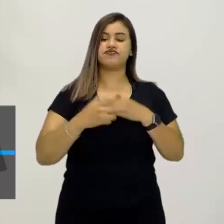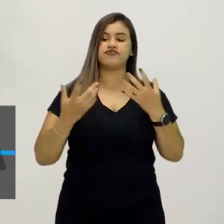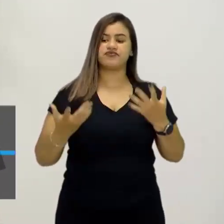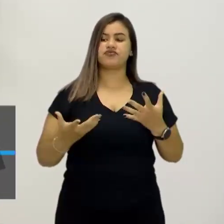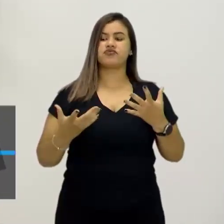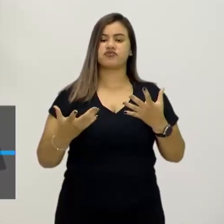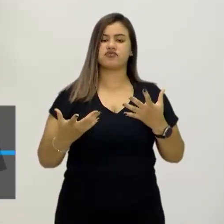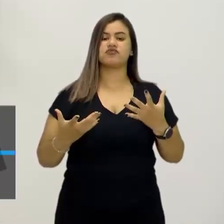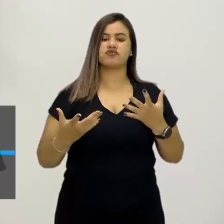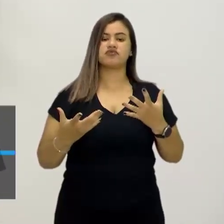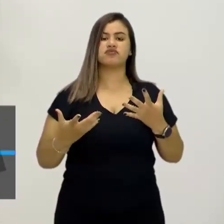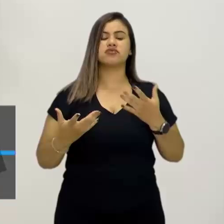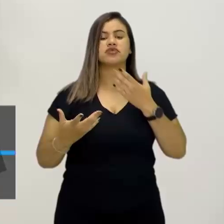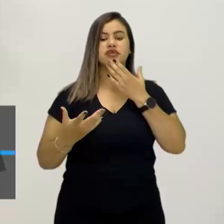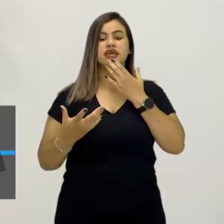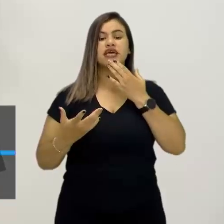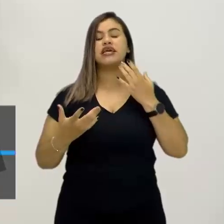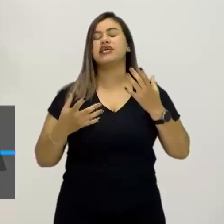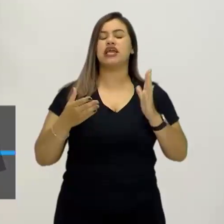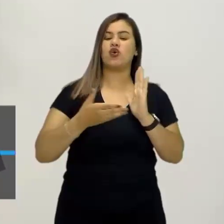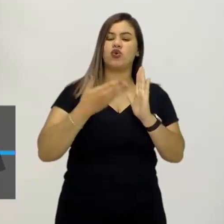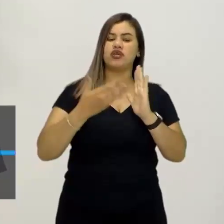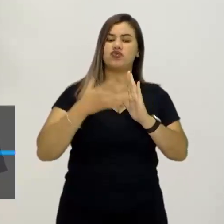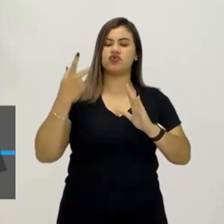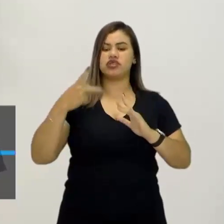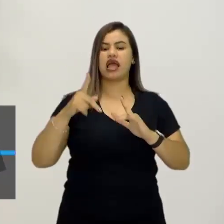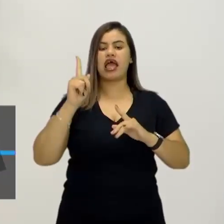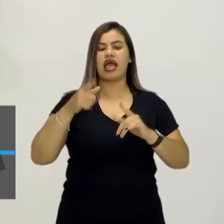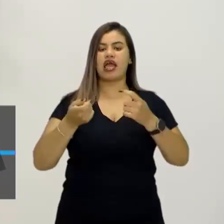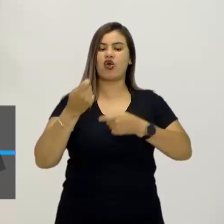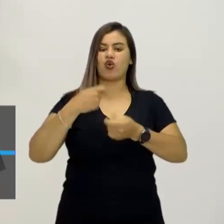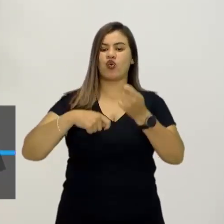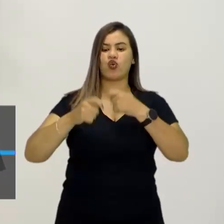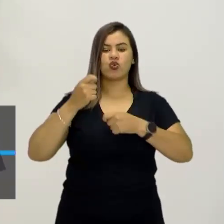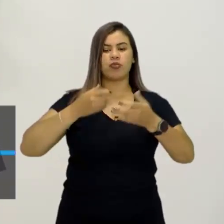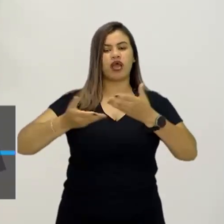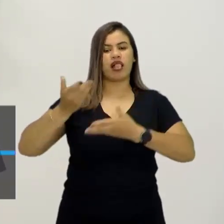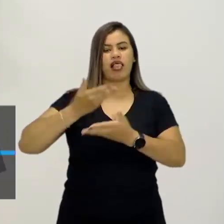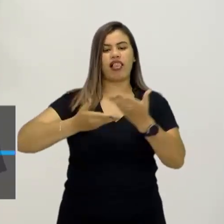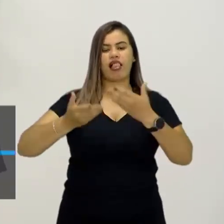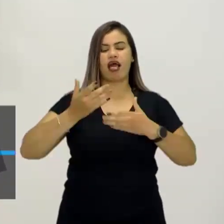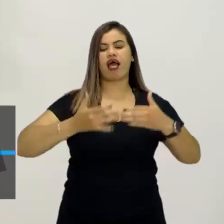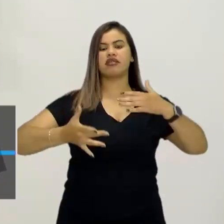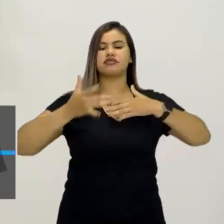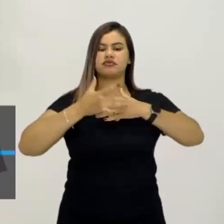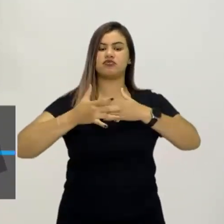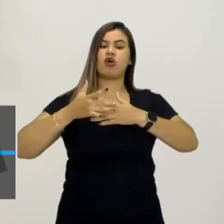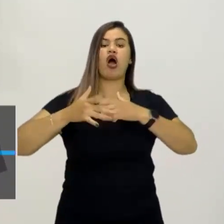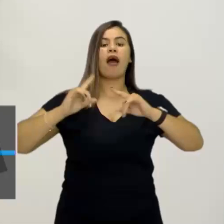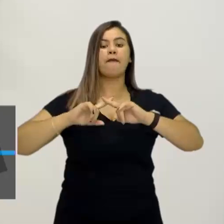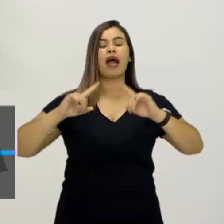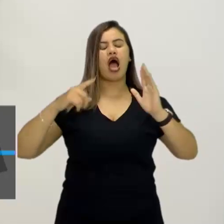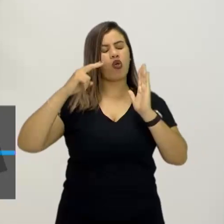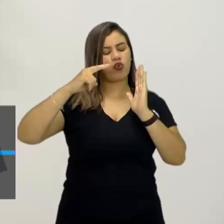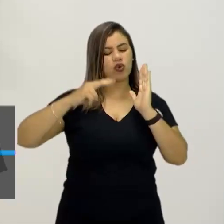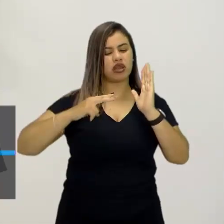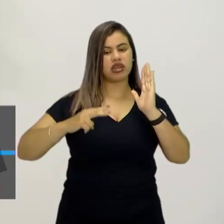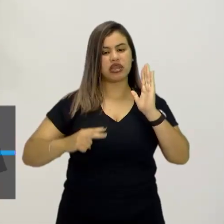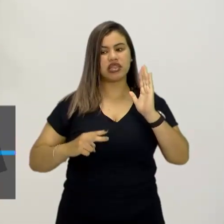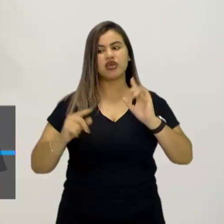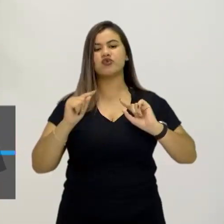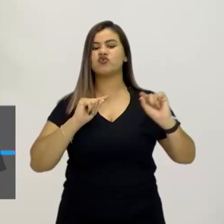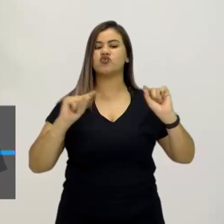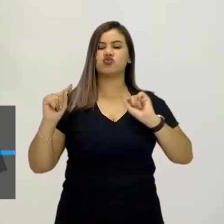Eu admito que eu li faz muito tempo o livro dele, que se chama Economia das Trocas Simbólicas, mas eu lendo esse livro eu aprendi justamente